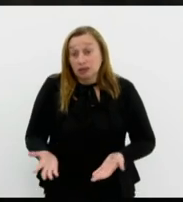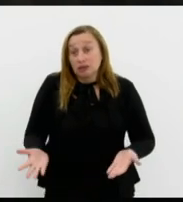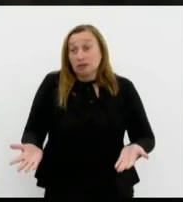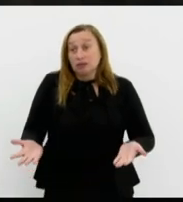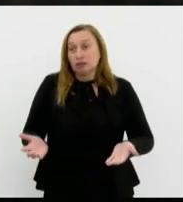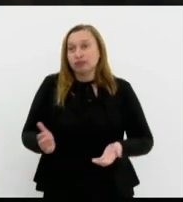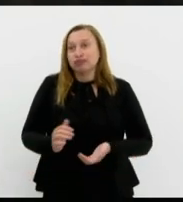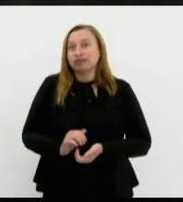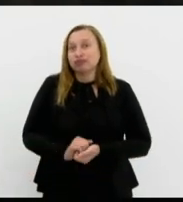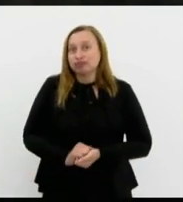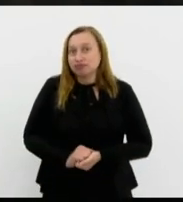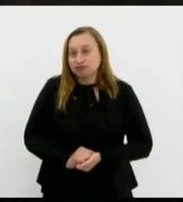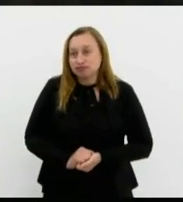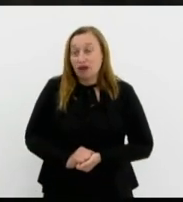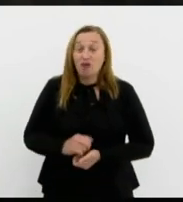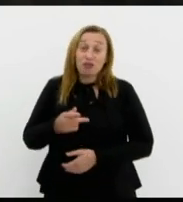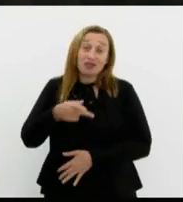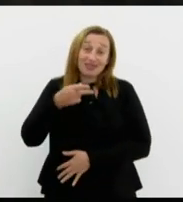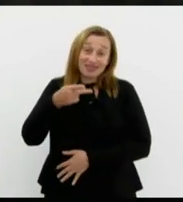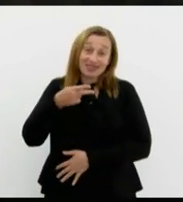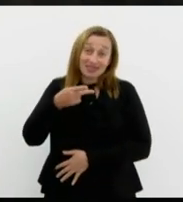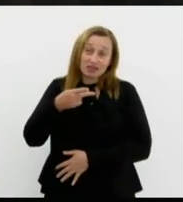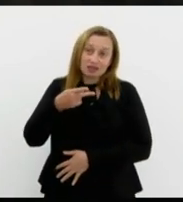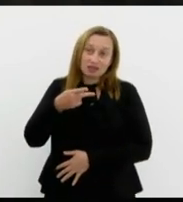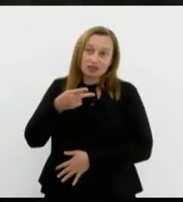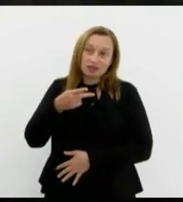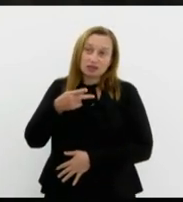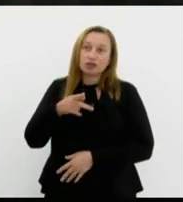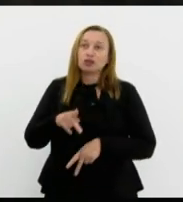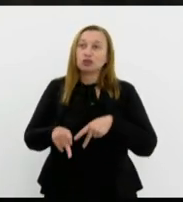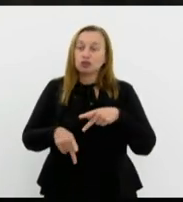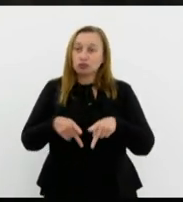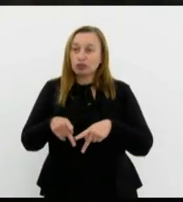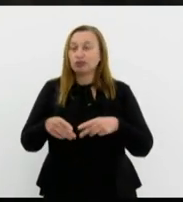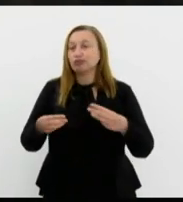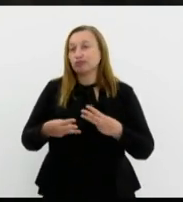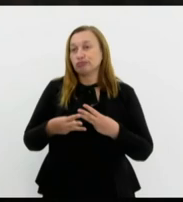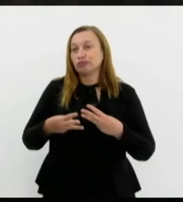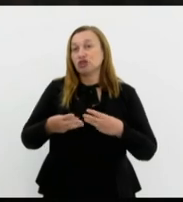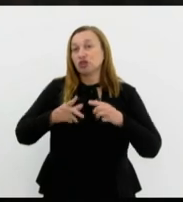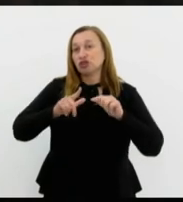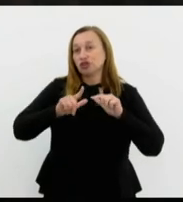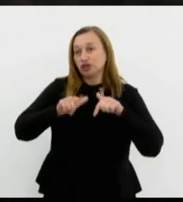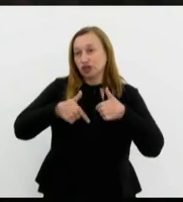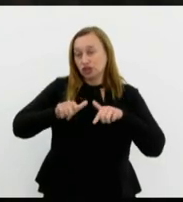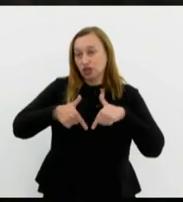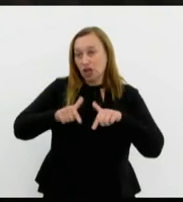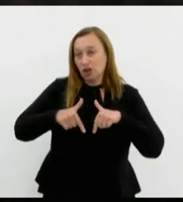dizer que os israelenses estão agindo como os nazistas.